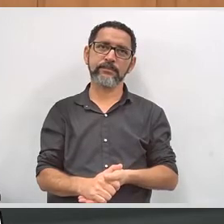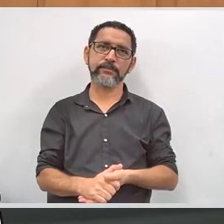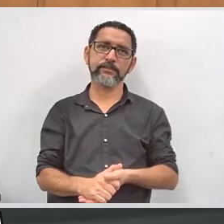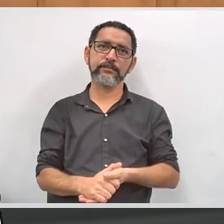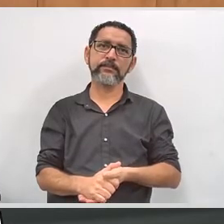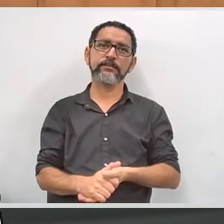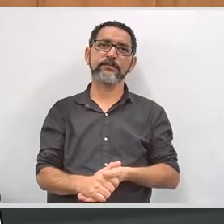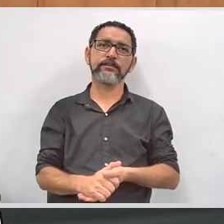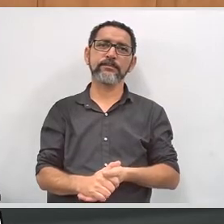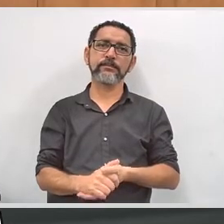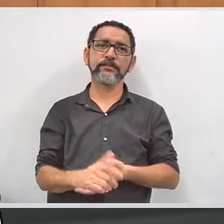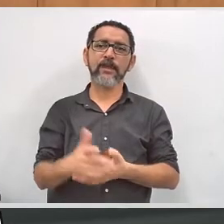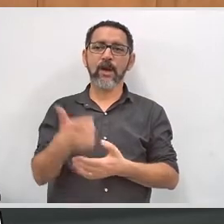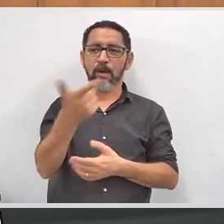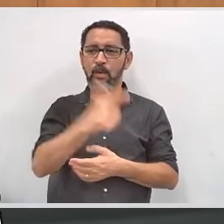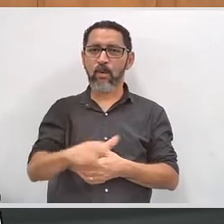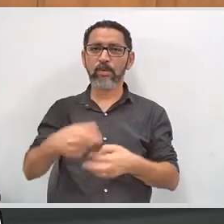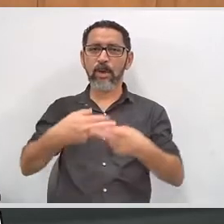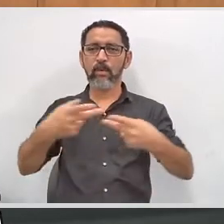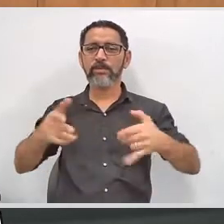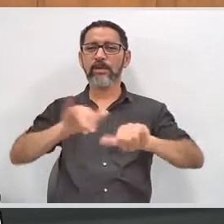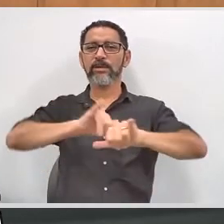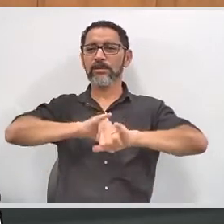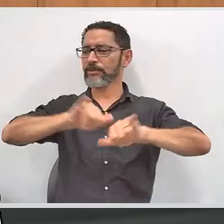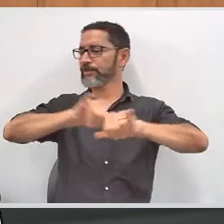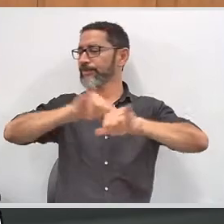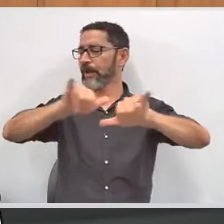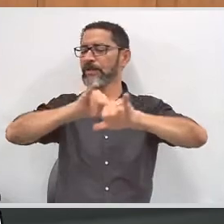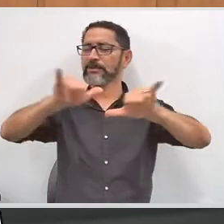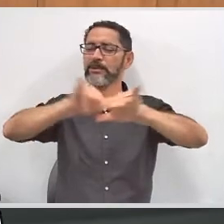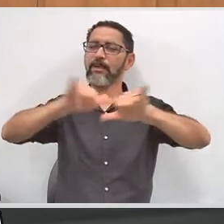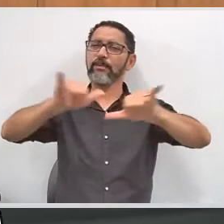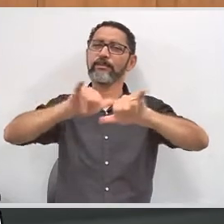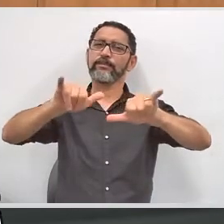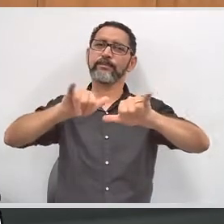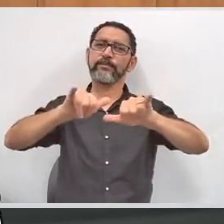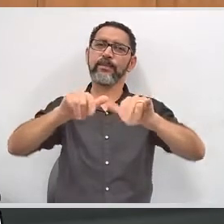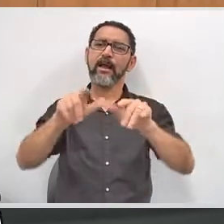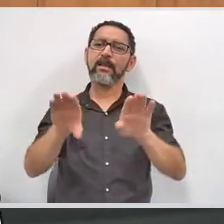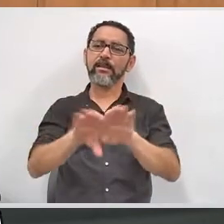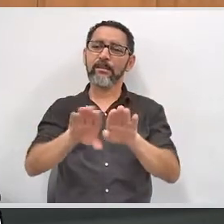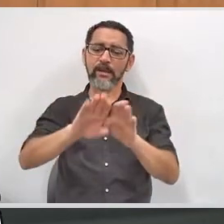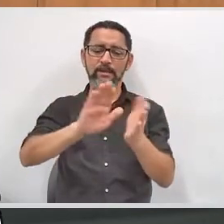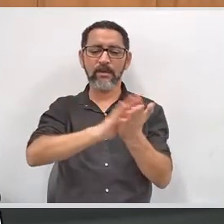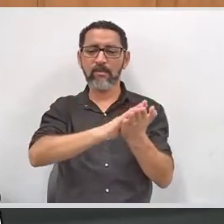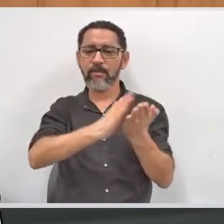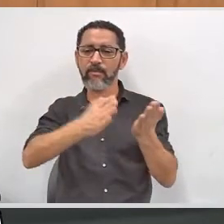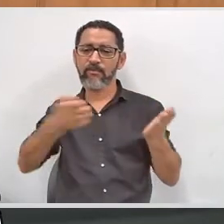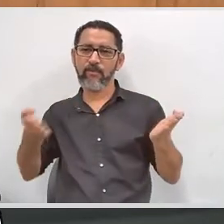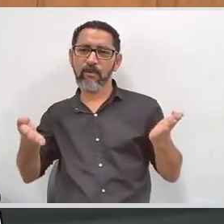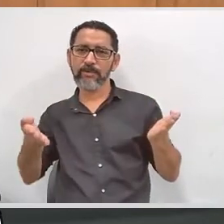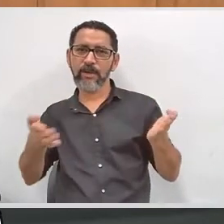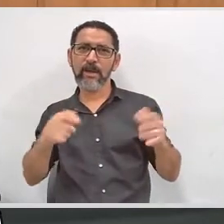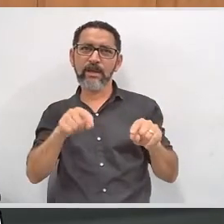Agora, mais uma ação da divulgação em relação à acessibilidade, é o folder criado para isso aí, esse foi o